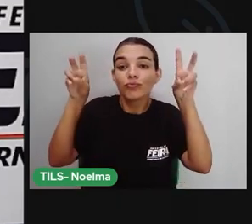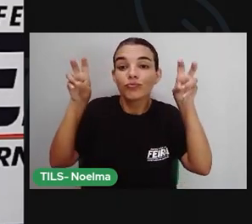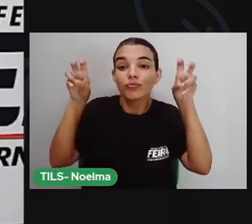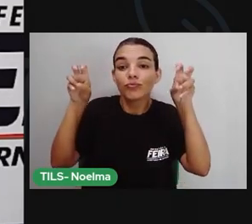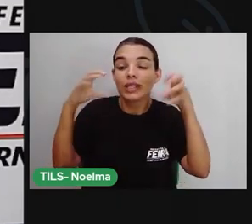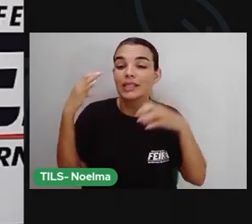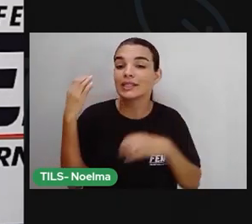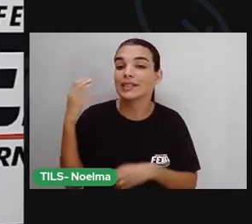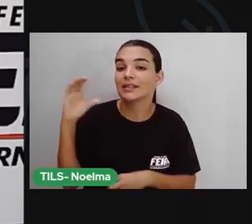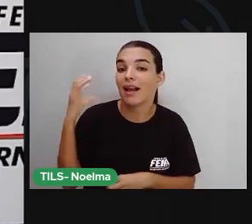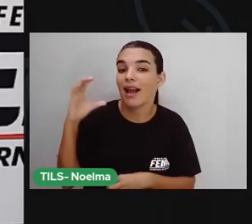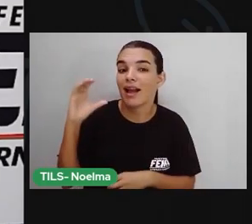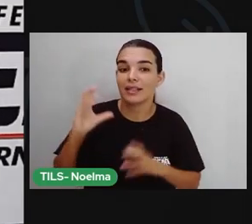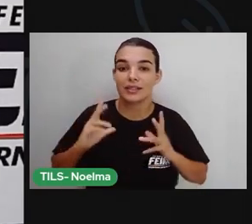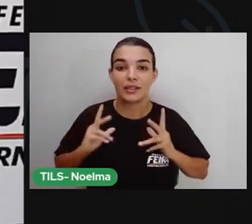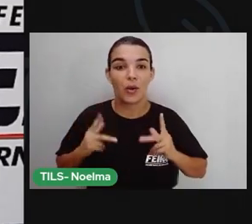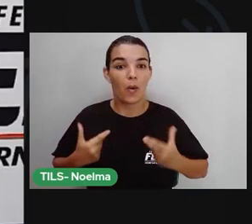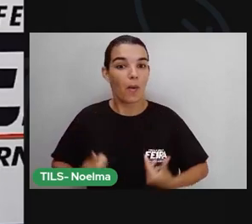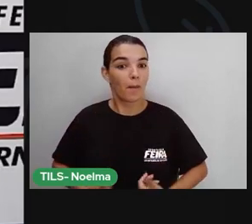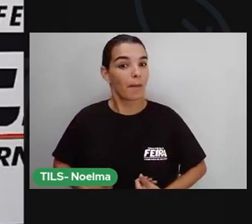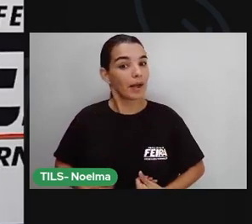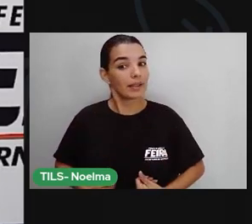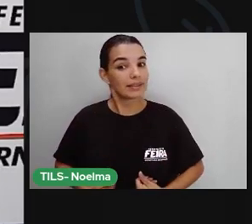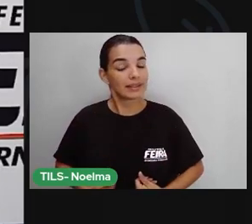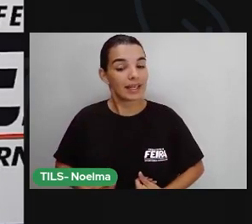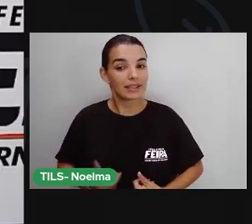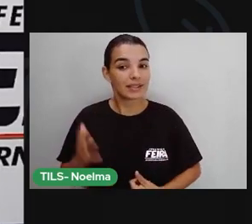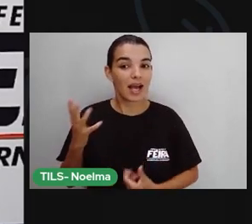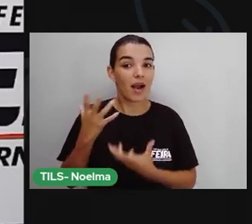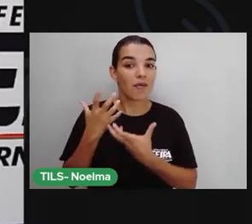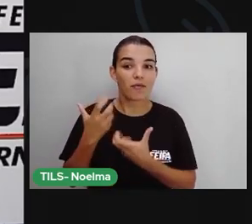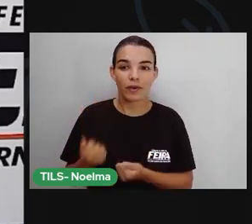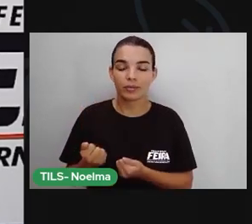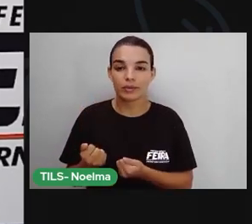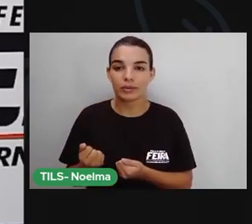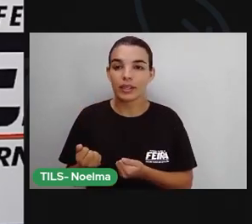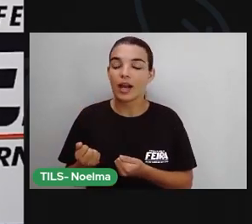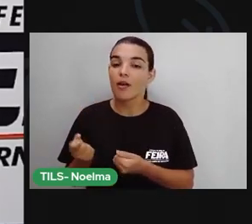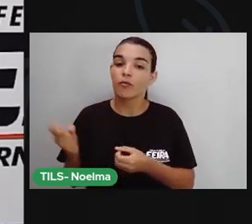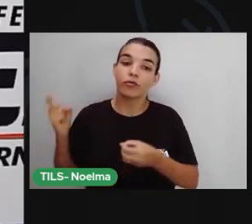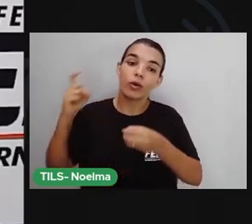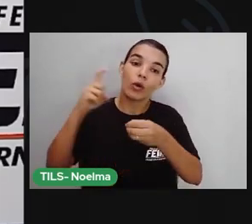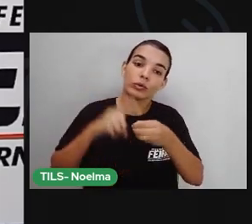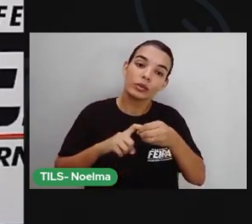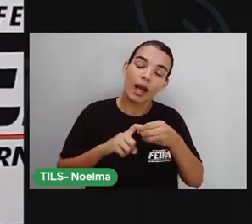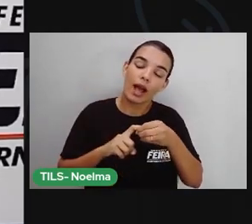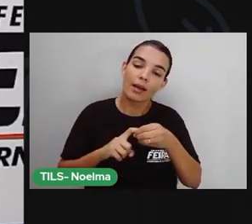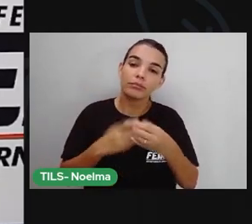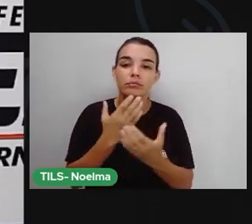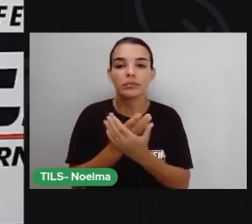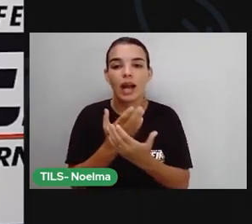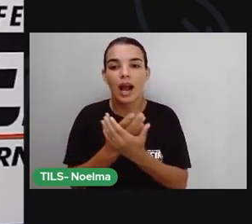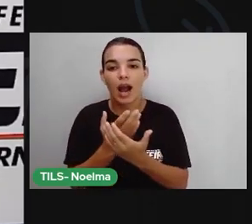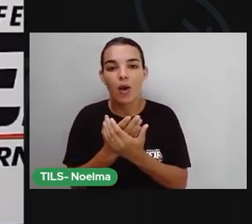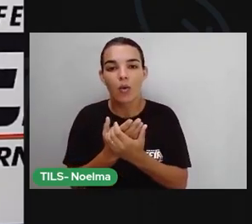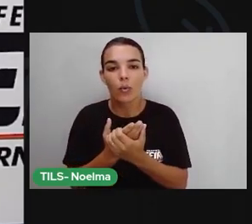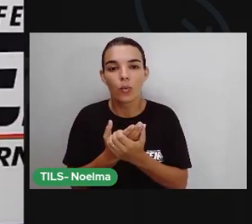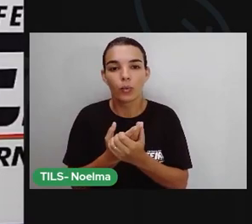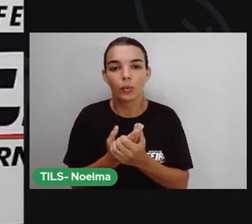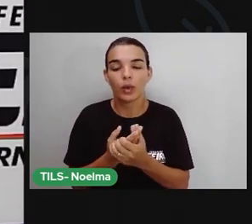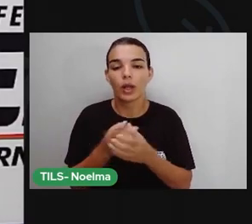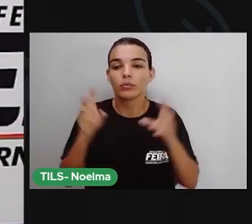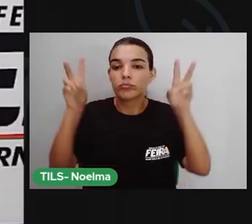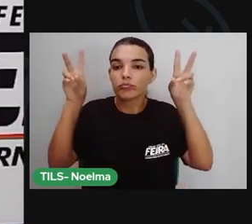ciências humanas. Vamos retomar aí o nosso